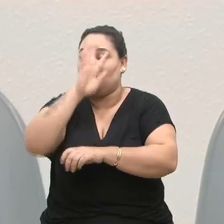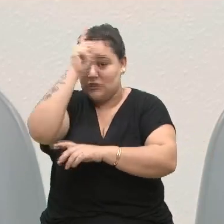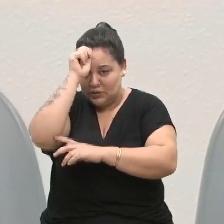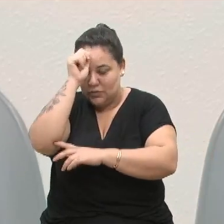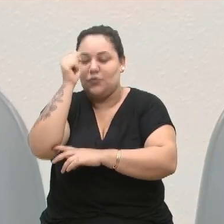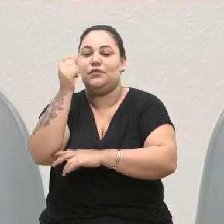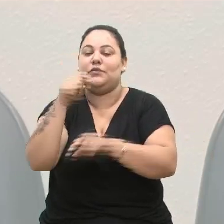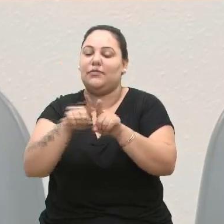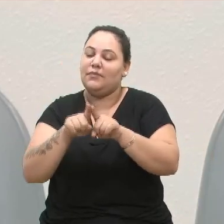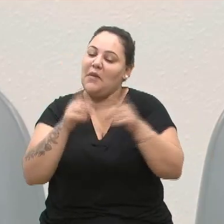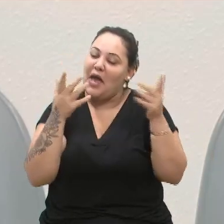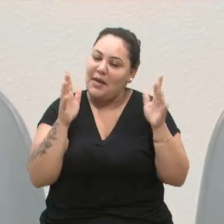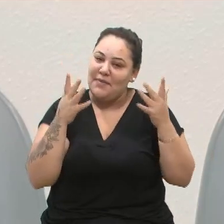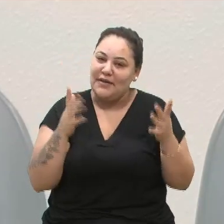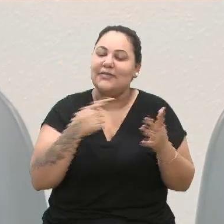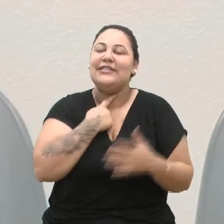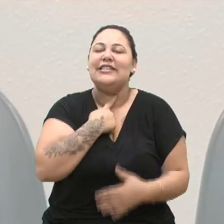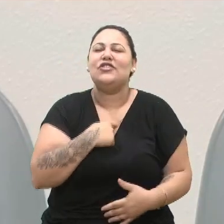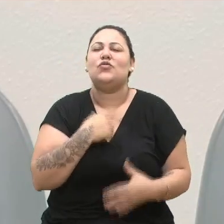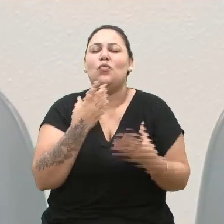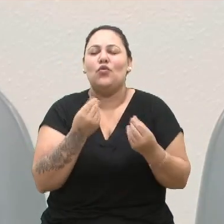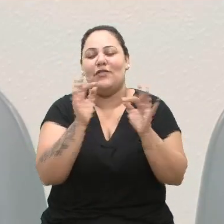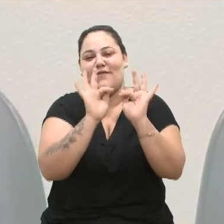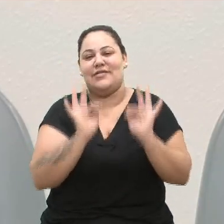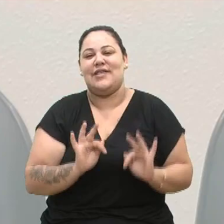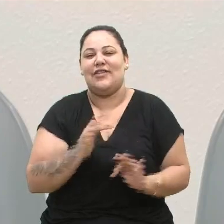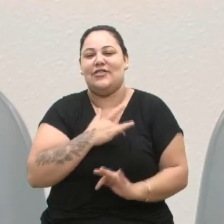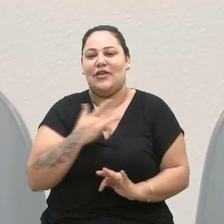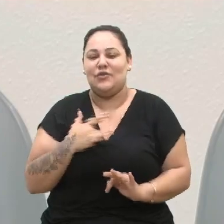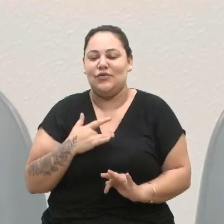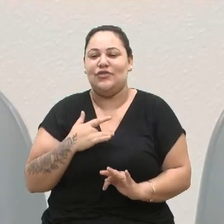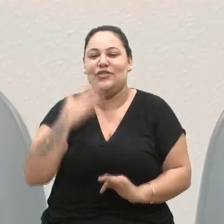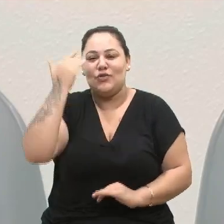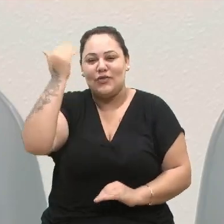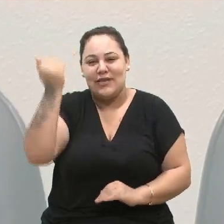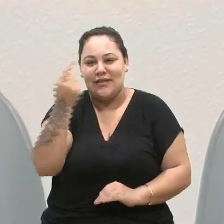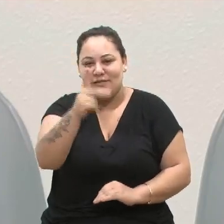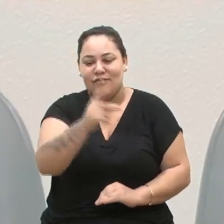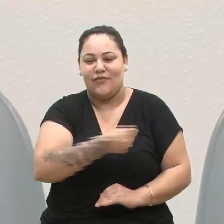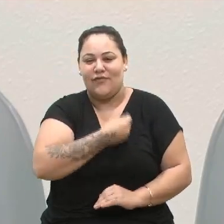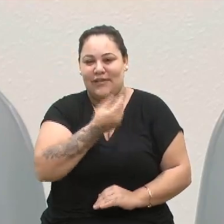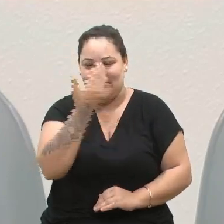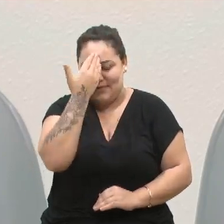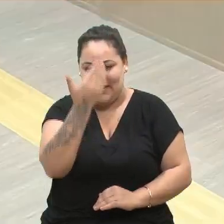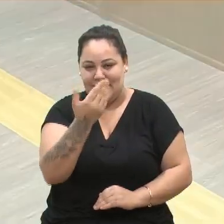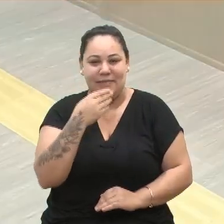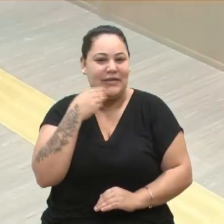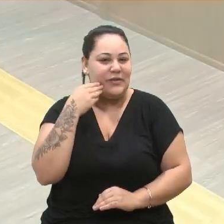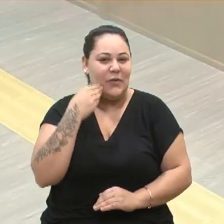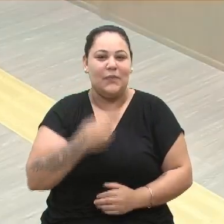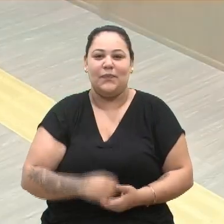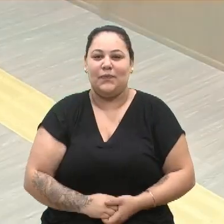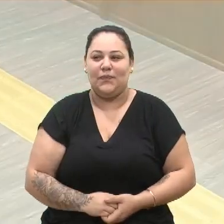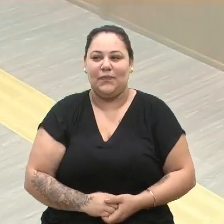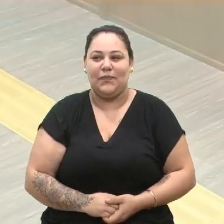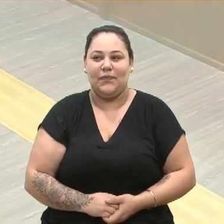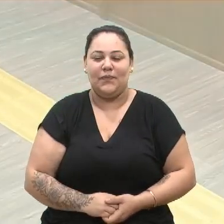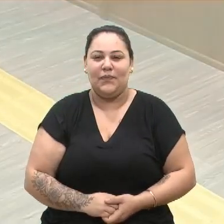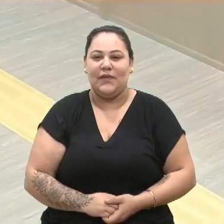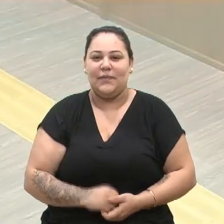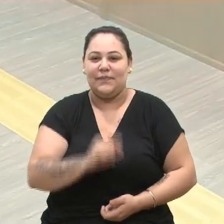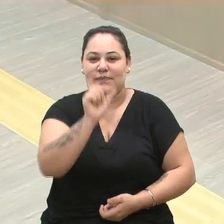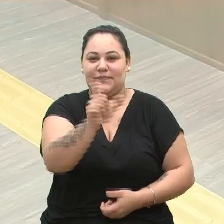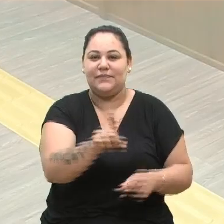muitas felicidades, muita saúde e muito sucesso na tua vida. Obrigado, senhora presidente. Com a